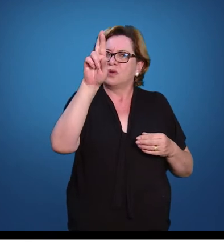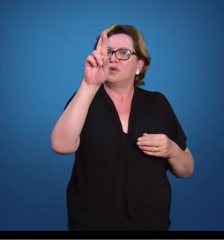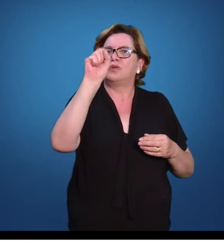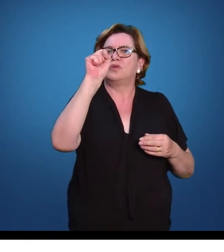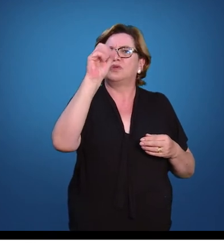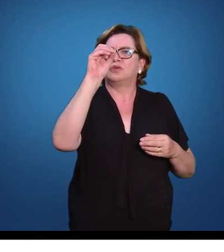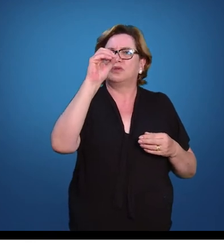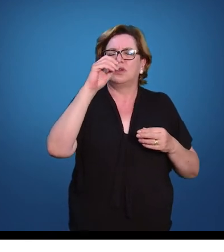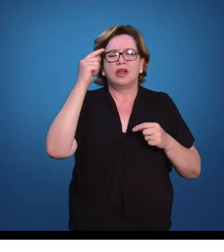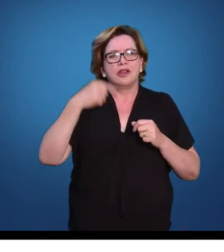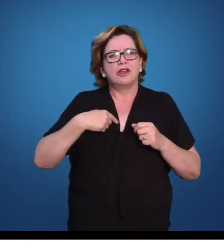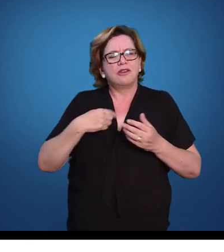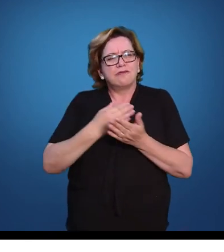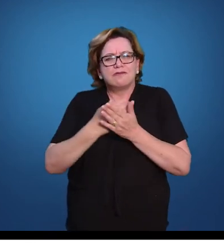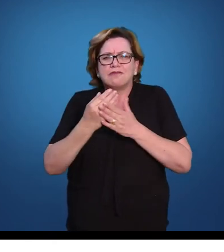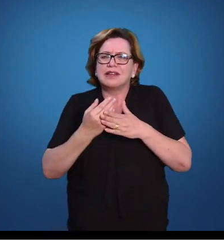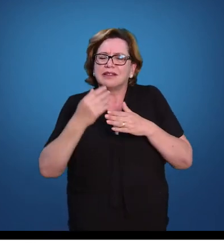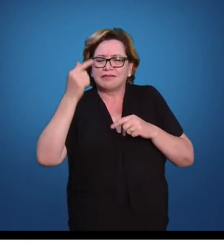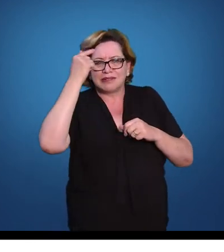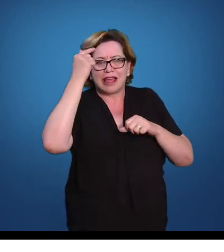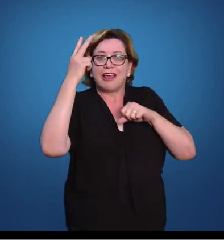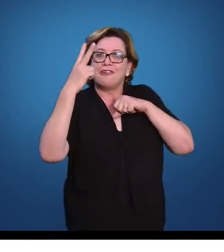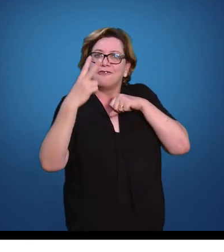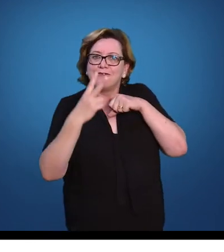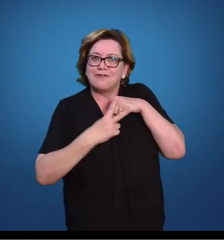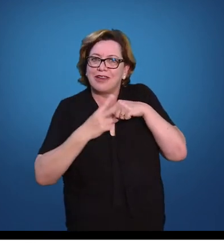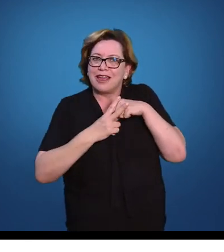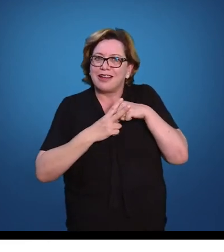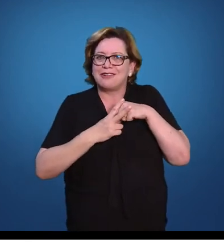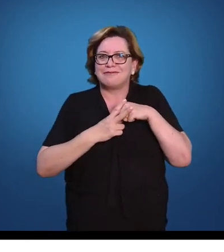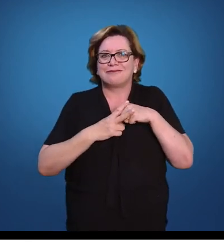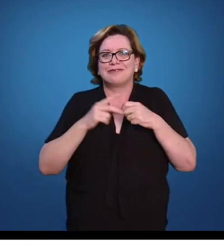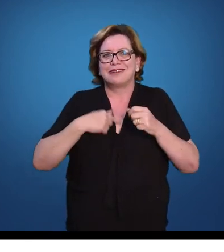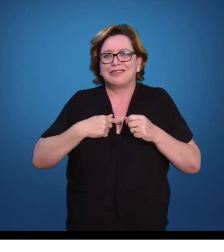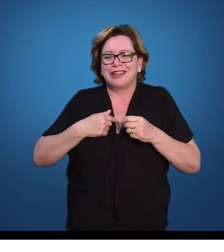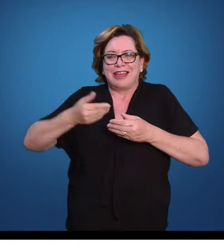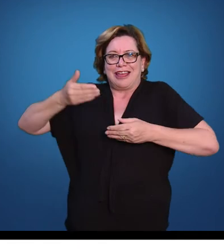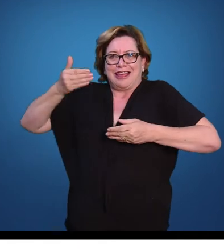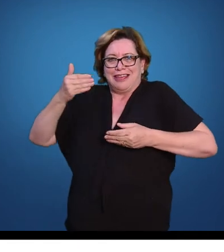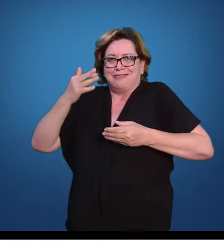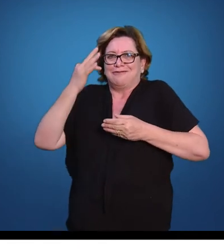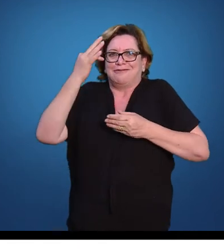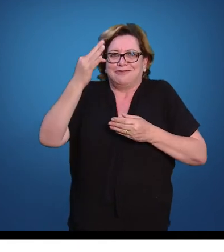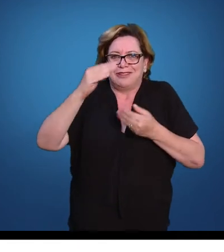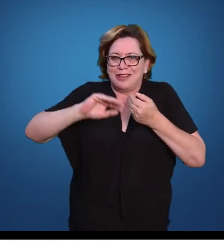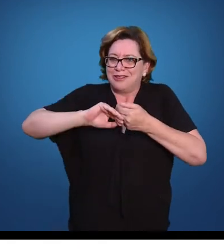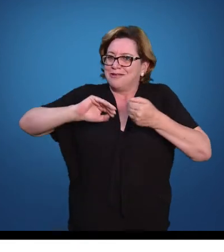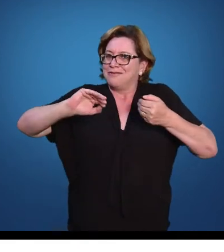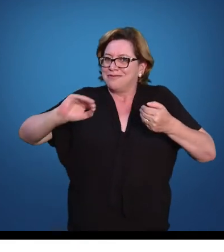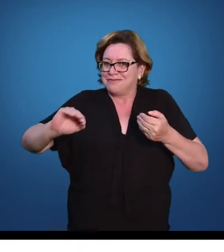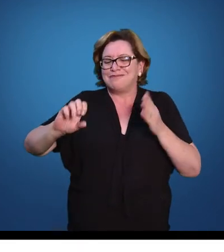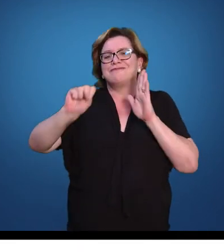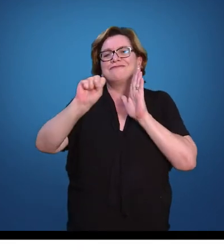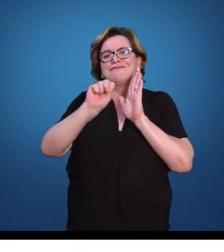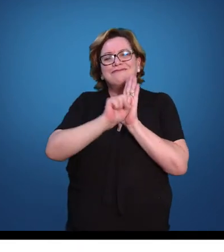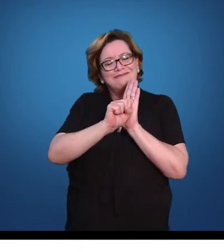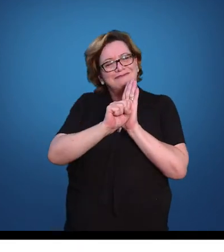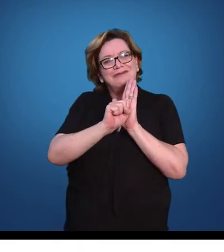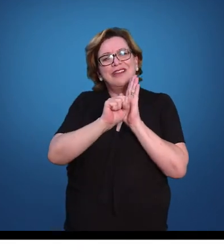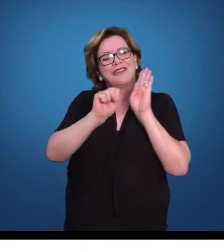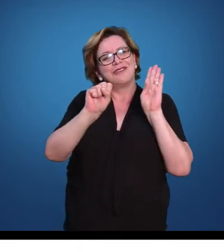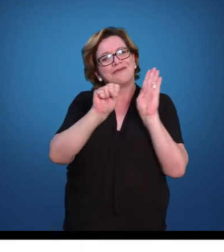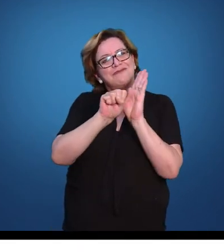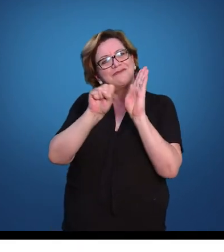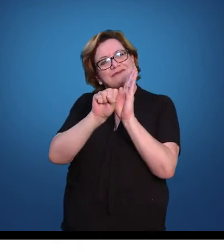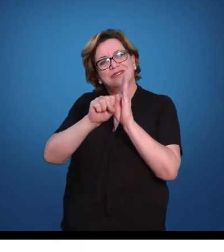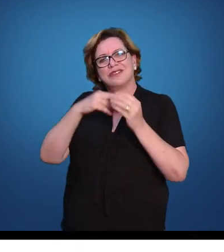-se a pensar nos verbos, as palavras que designavam tempos, separou os verbos dos nomes, enfim. A gramática, tal como nós